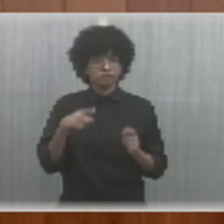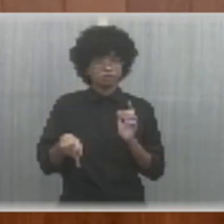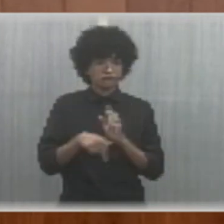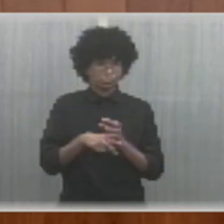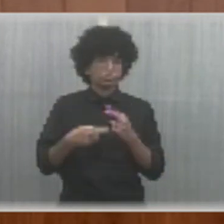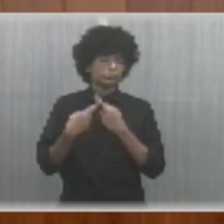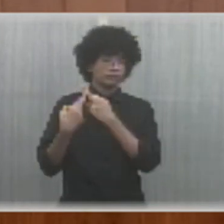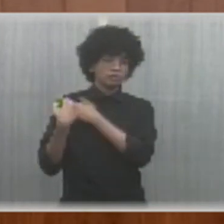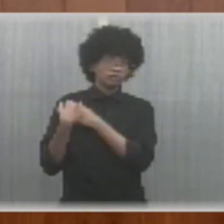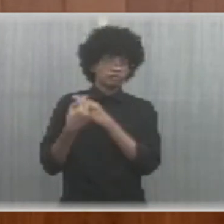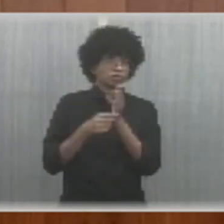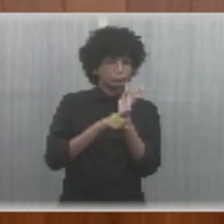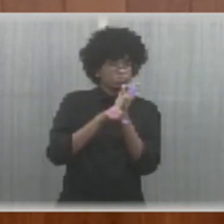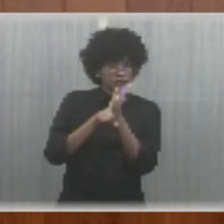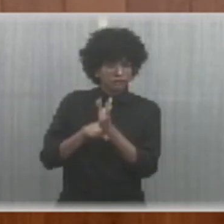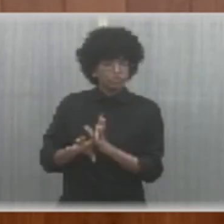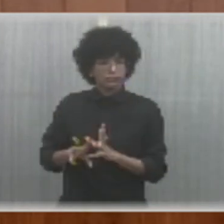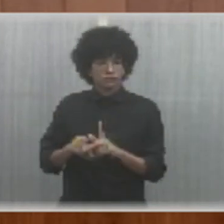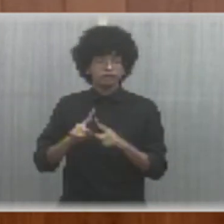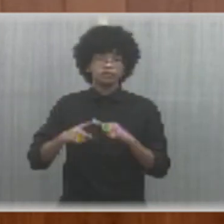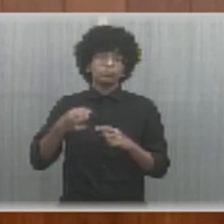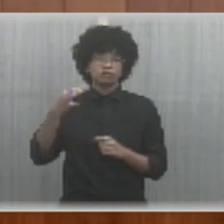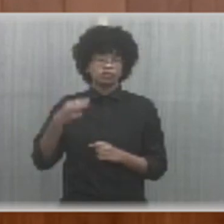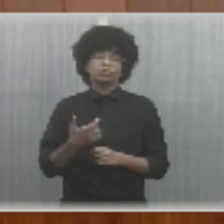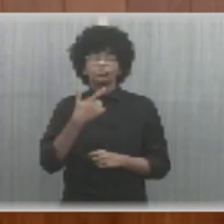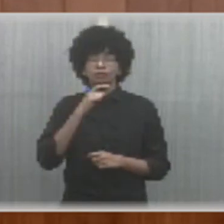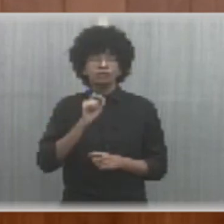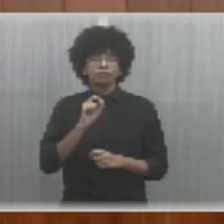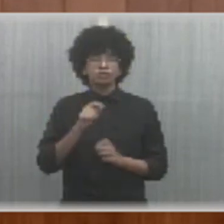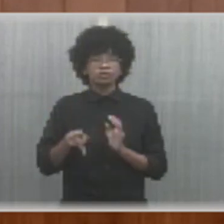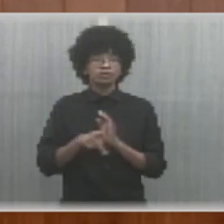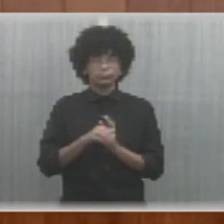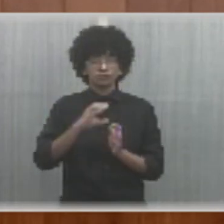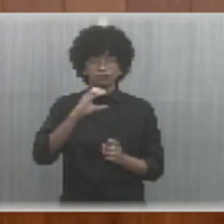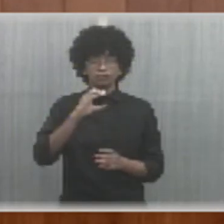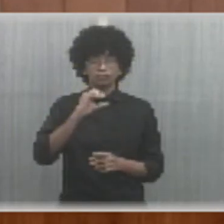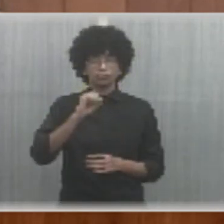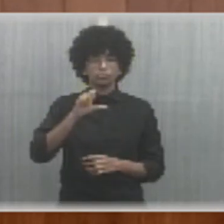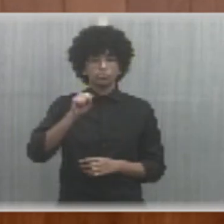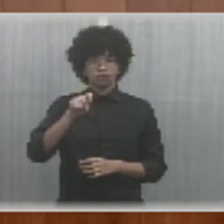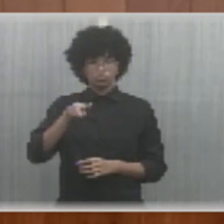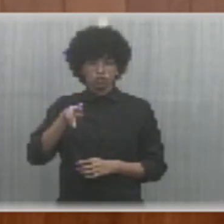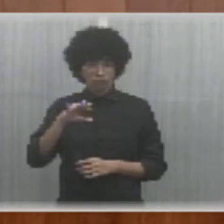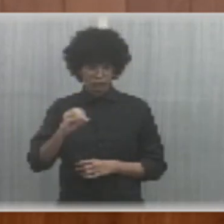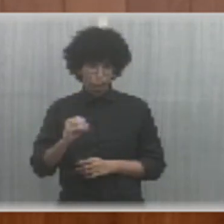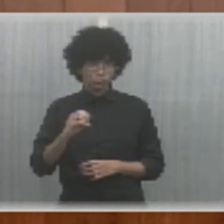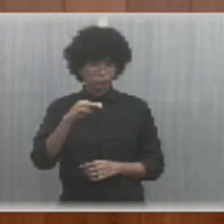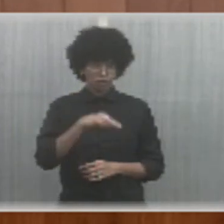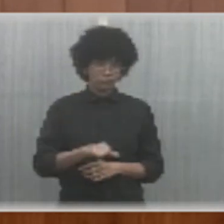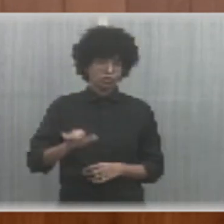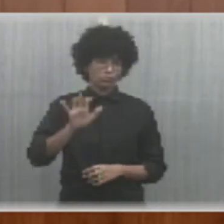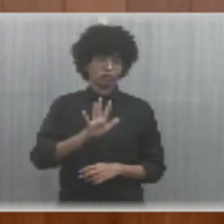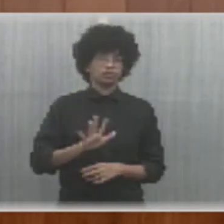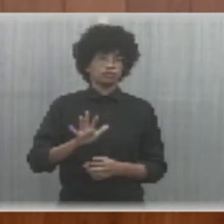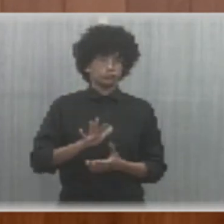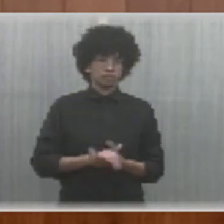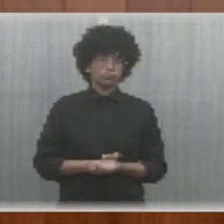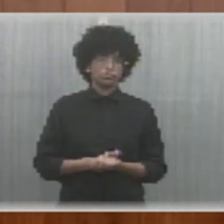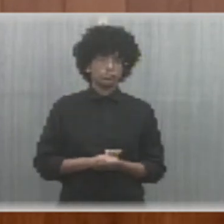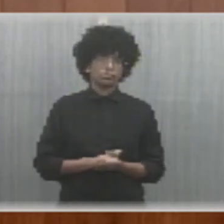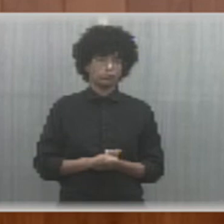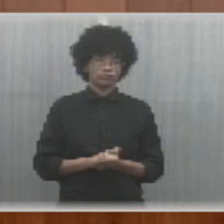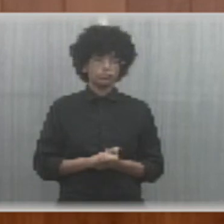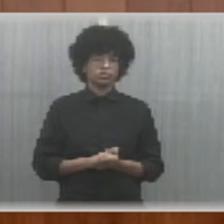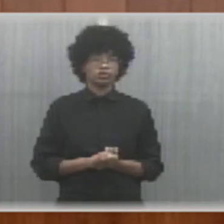todos esses fatos. O certo é que o Consórcio Nordeste, resumindo, o Consórcio Nordeste, para